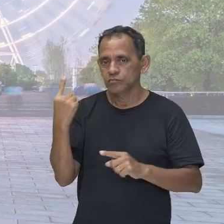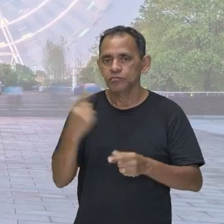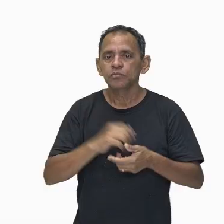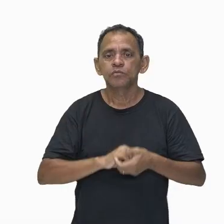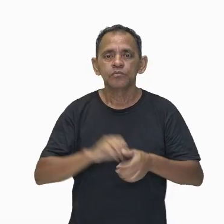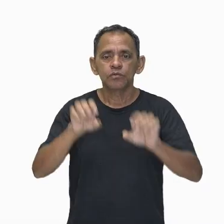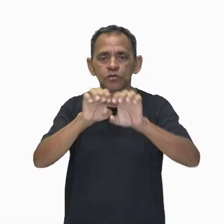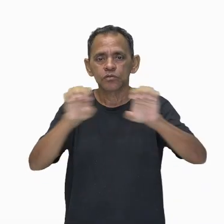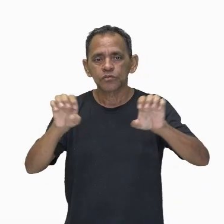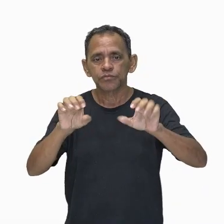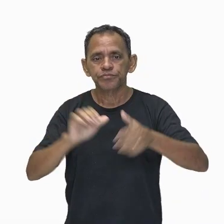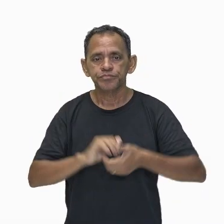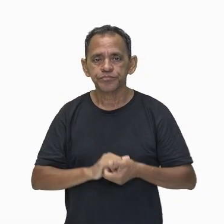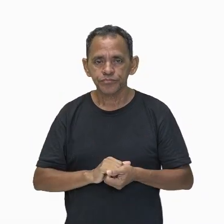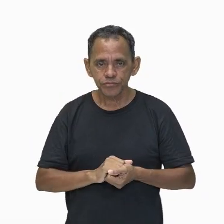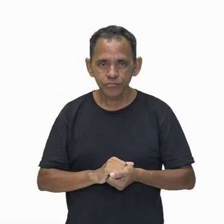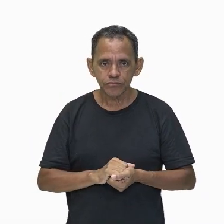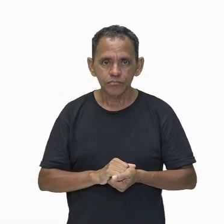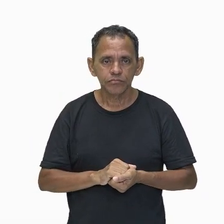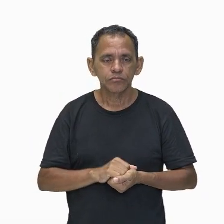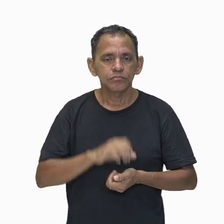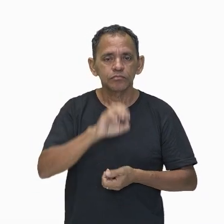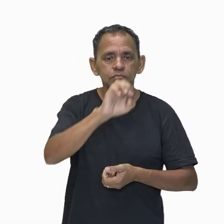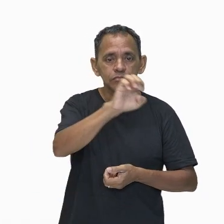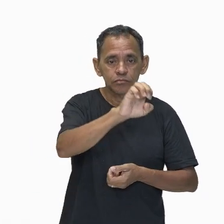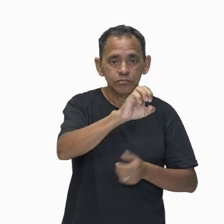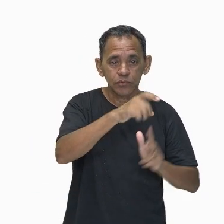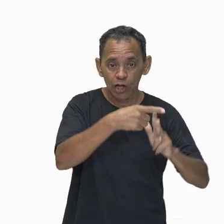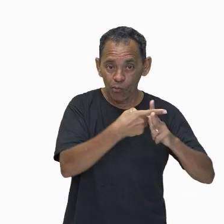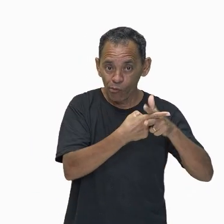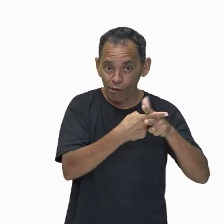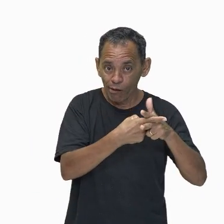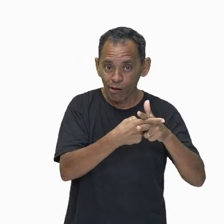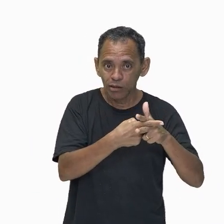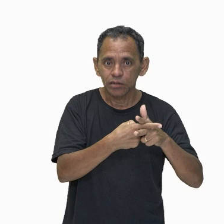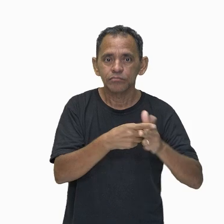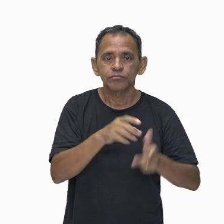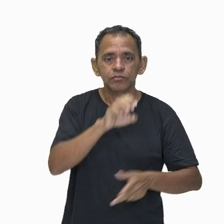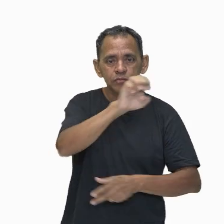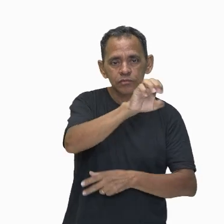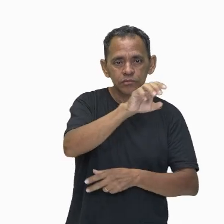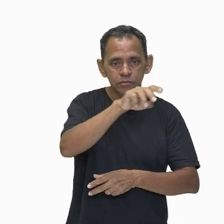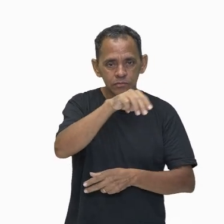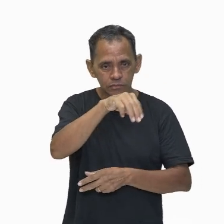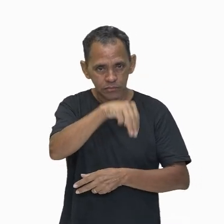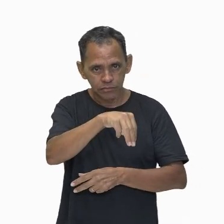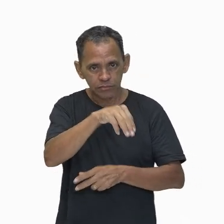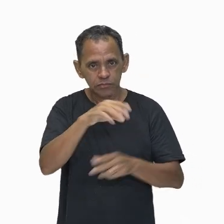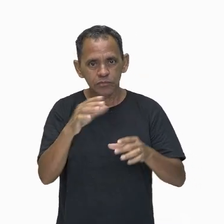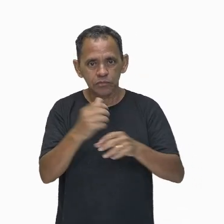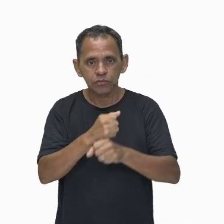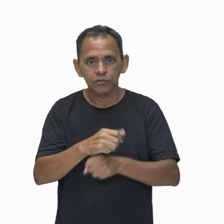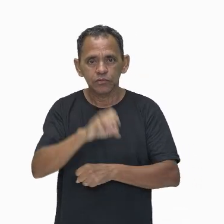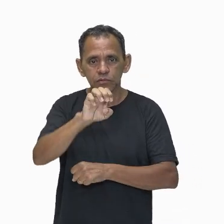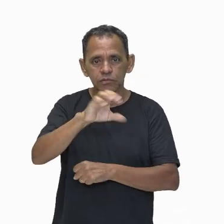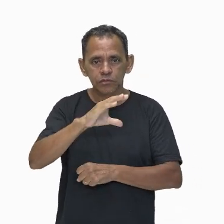tu lembrar? Olha só. Energia mecânica é igual a energia cinética mais energia potencial.